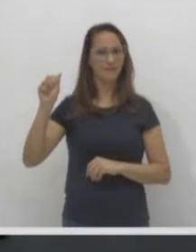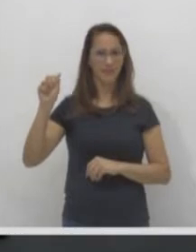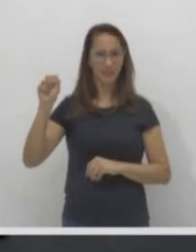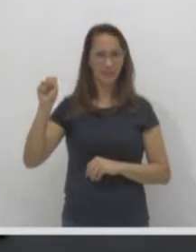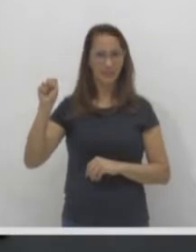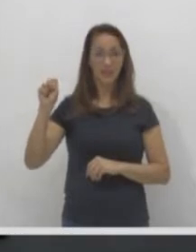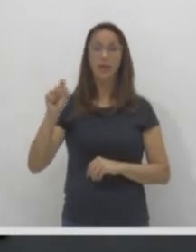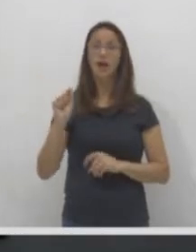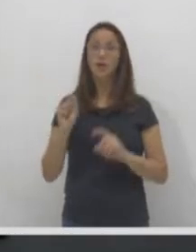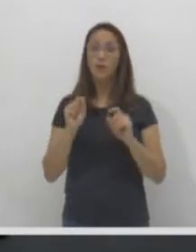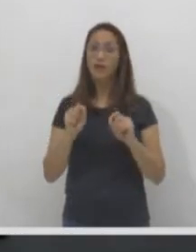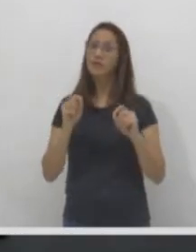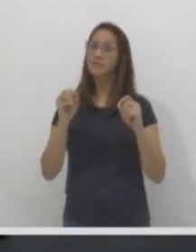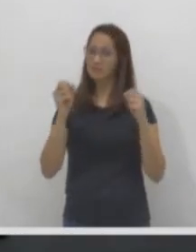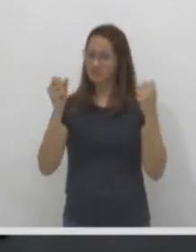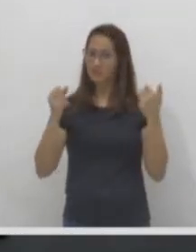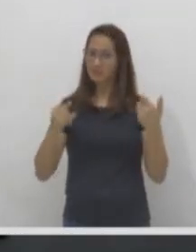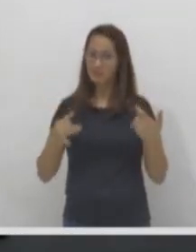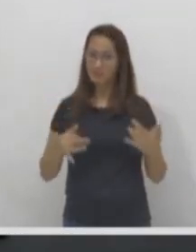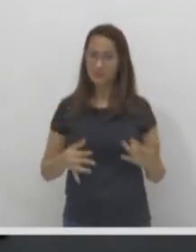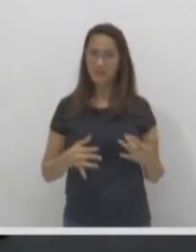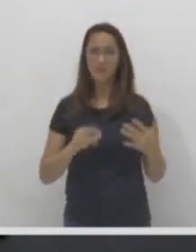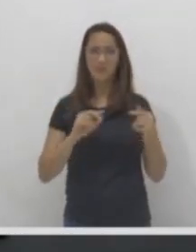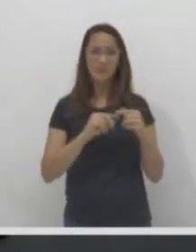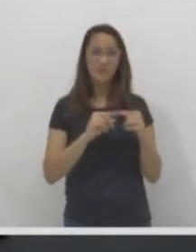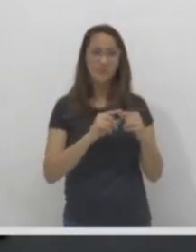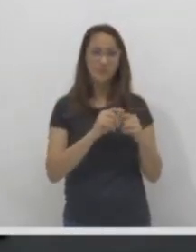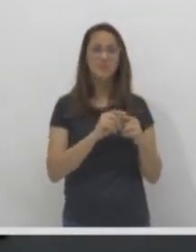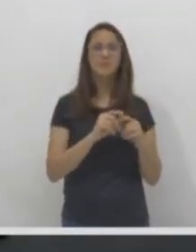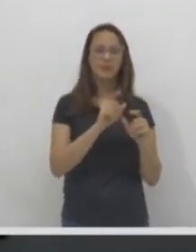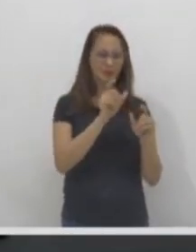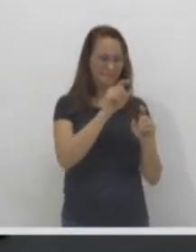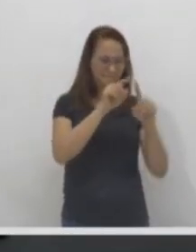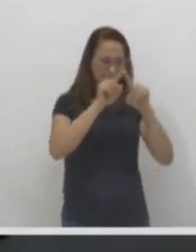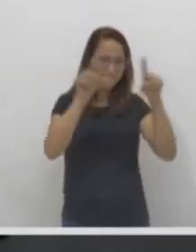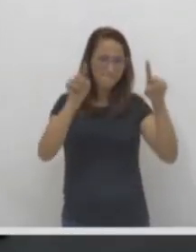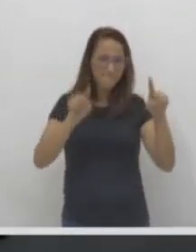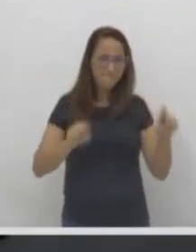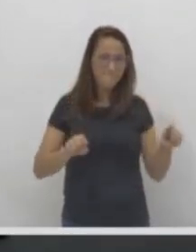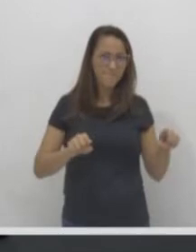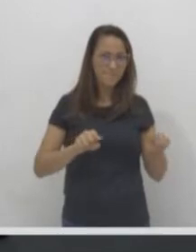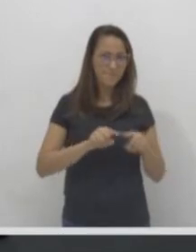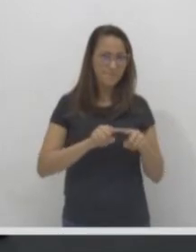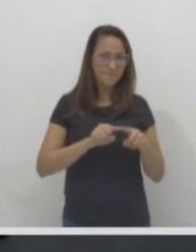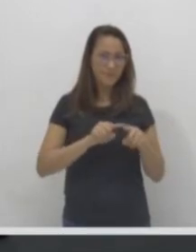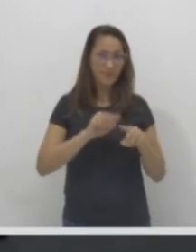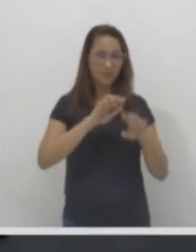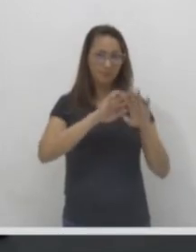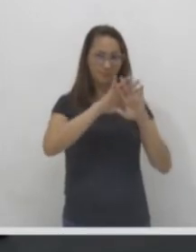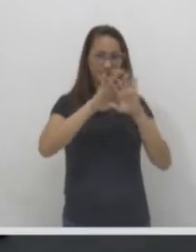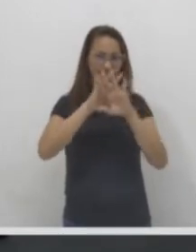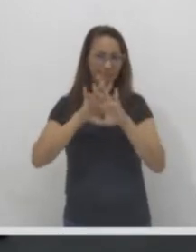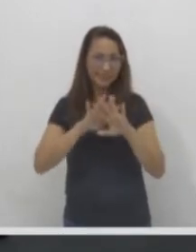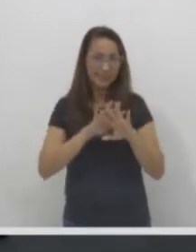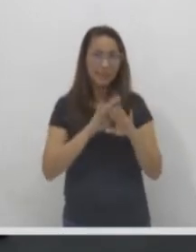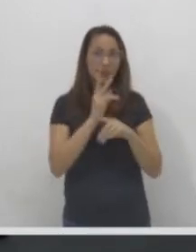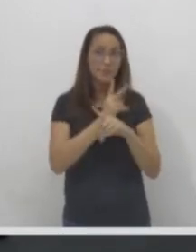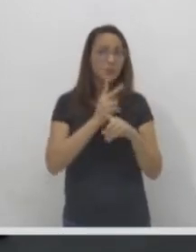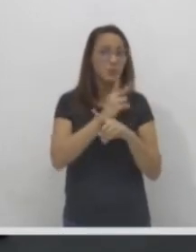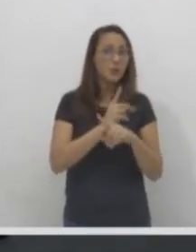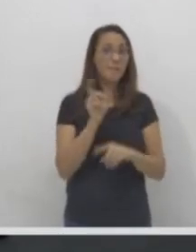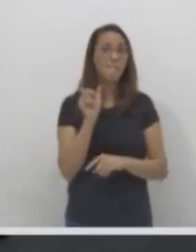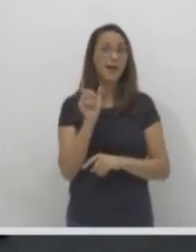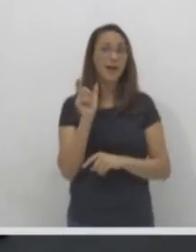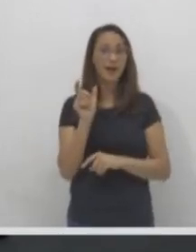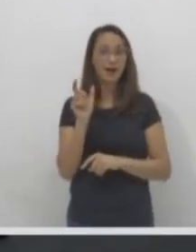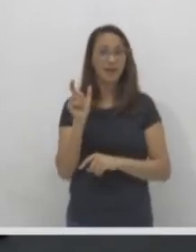Eu vou colocar esse quadrinho para vocês e vocês vão procurar nesse quadrinho a palavra que eu pedi. Legal? Só que eu vou te ensinar antes